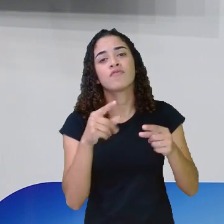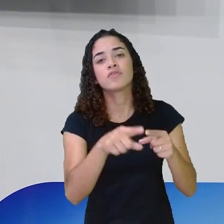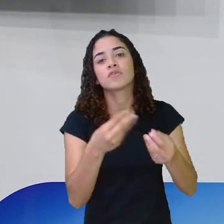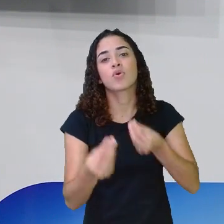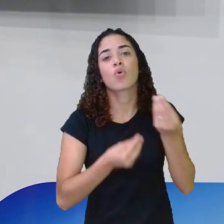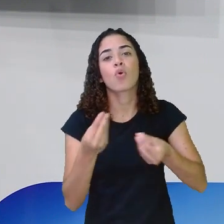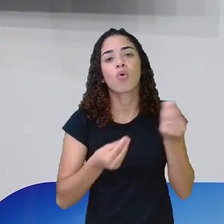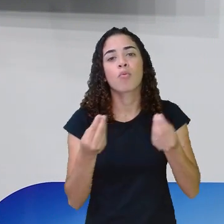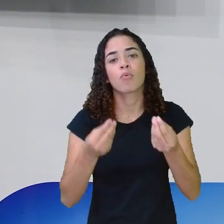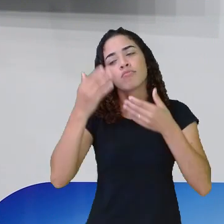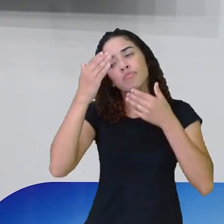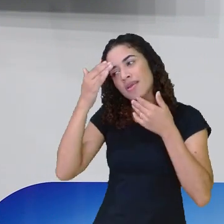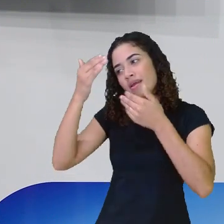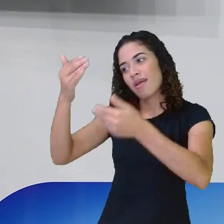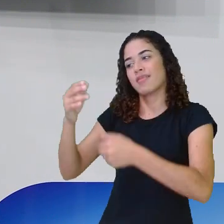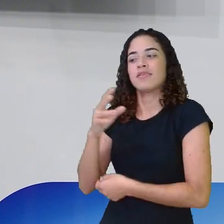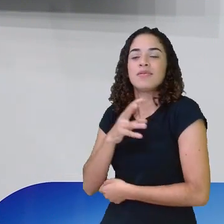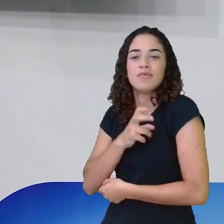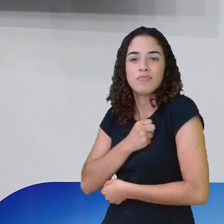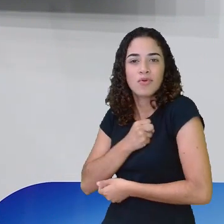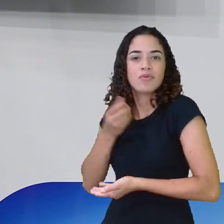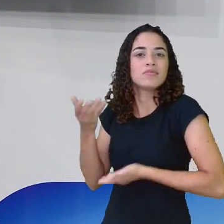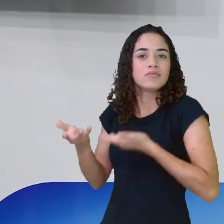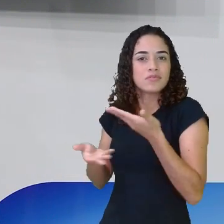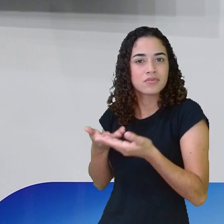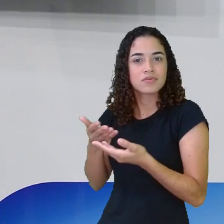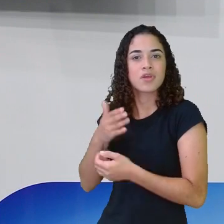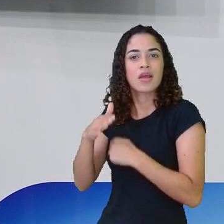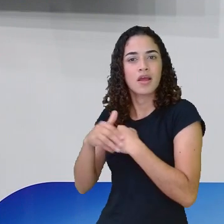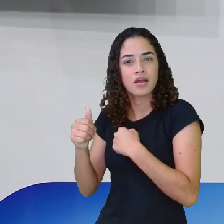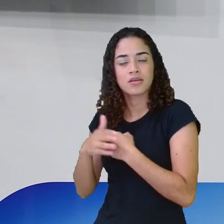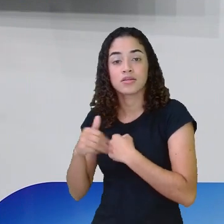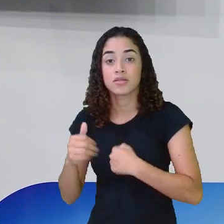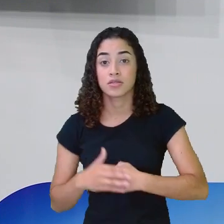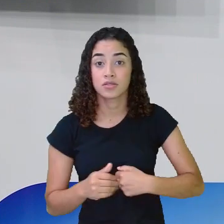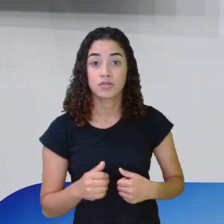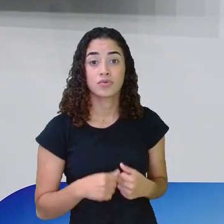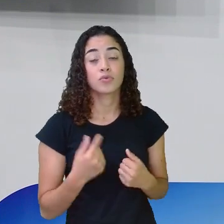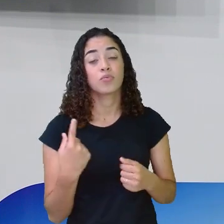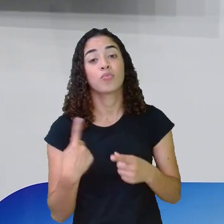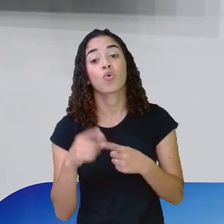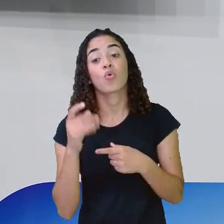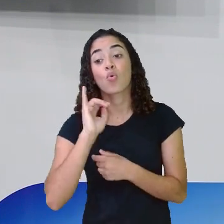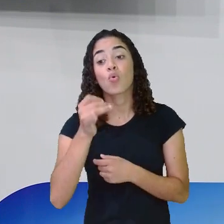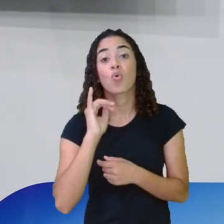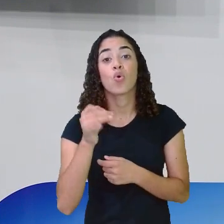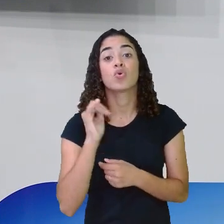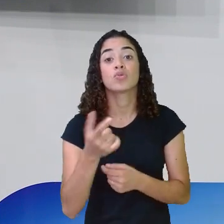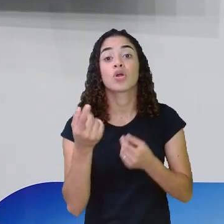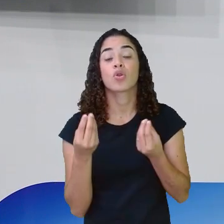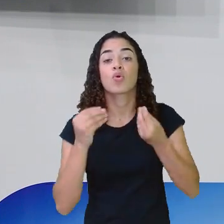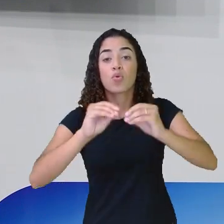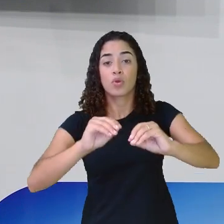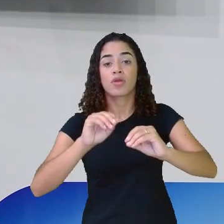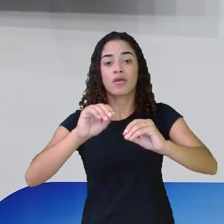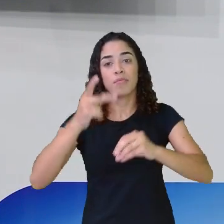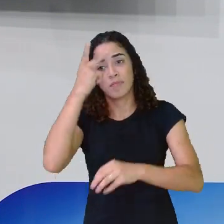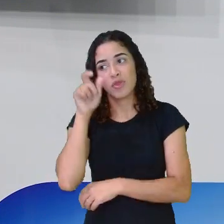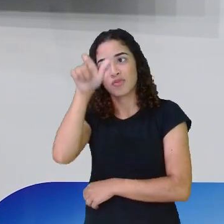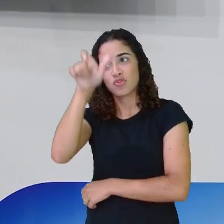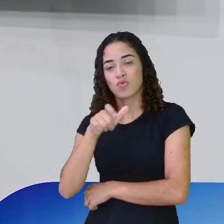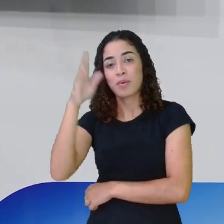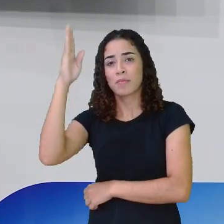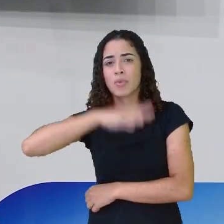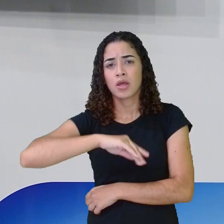de conto, tá, gente? Não vamos assim, Todo mundo acha, ah, madrasta. Não. Porque os contos, eles colocam assim, colocaram como a malvada. Mas, na